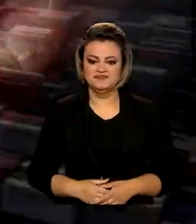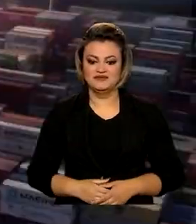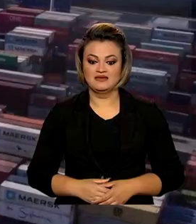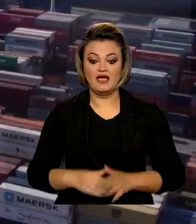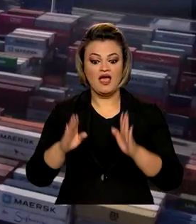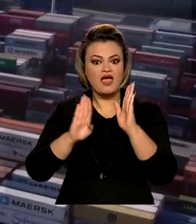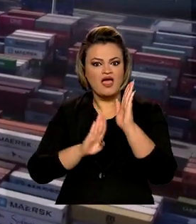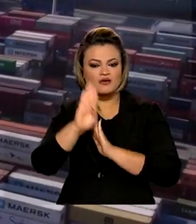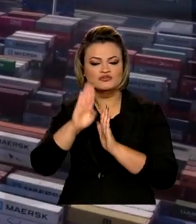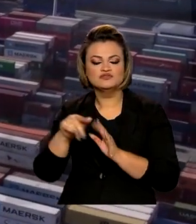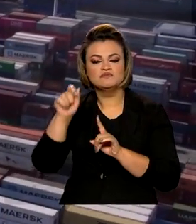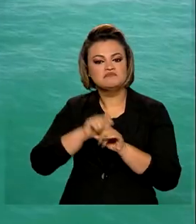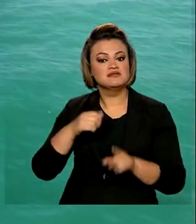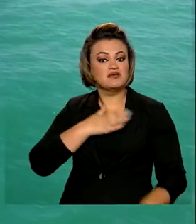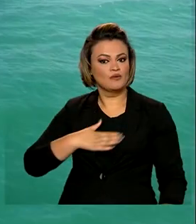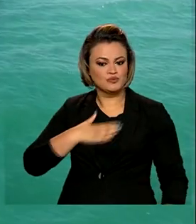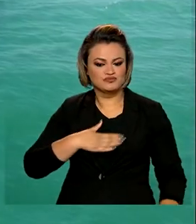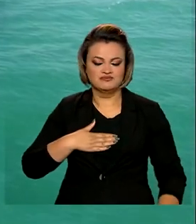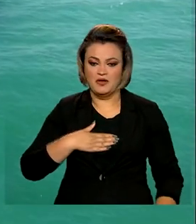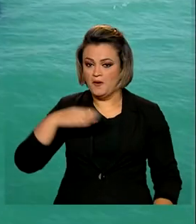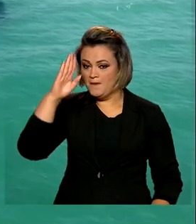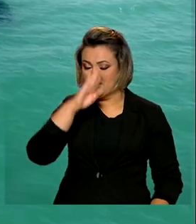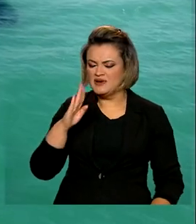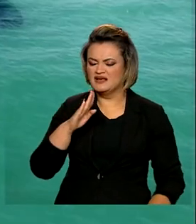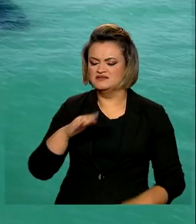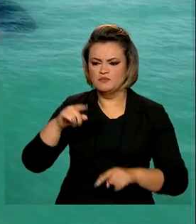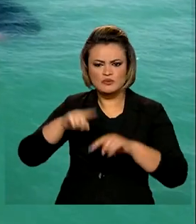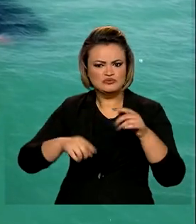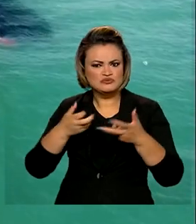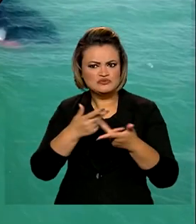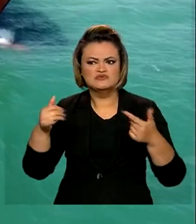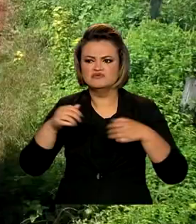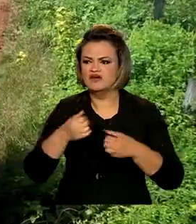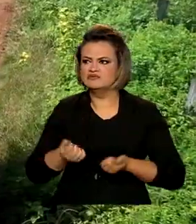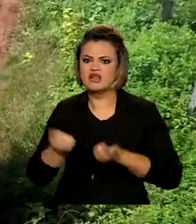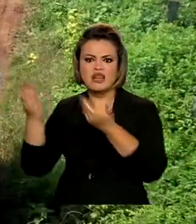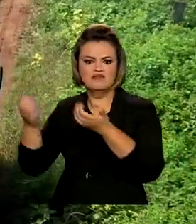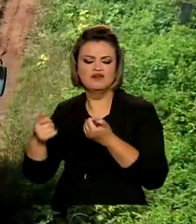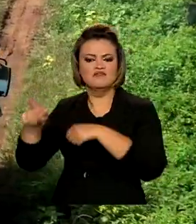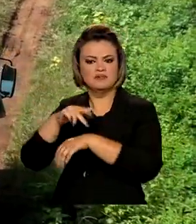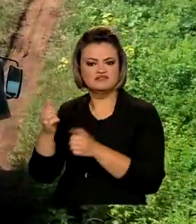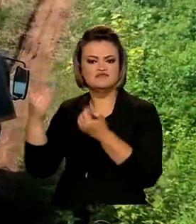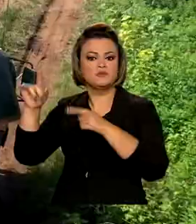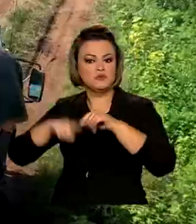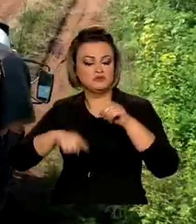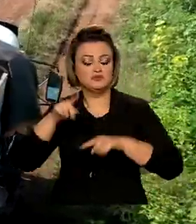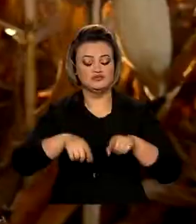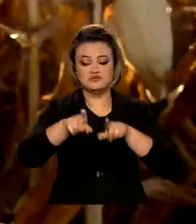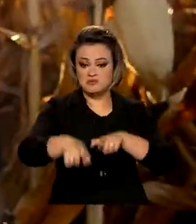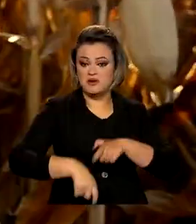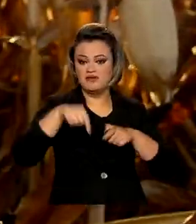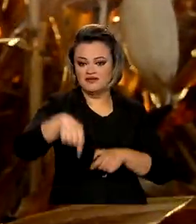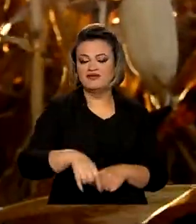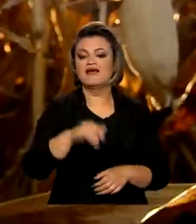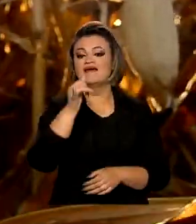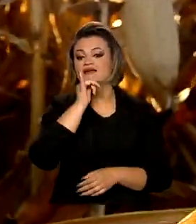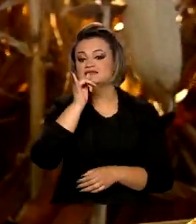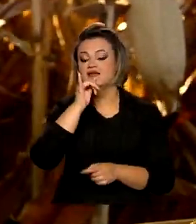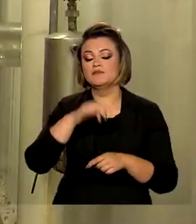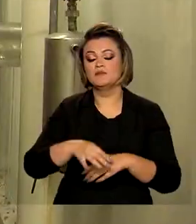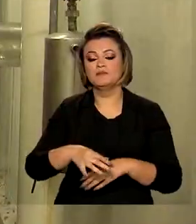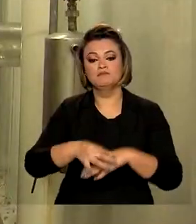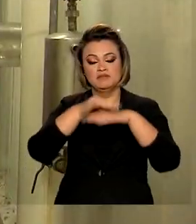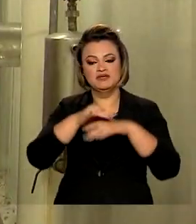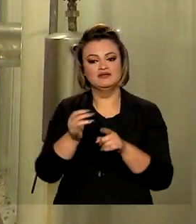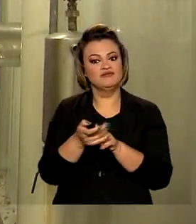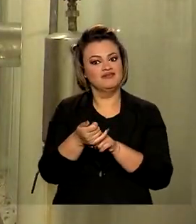Recorde em agosto. Brasil exporta quase 15 bilhões de dólares em produtos do agronegócio. Destaque para o